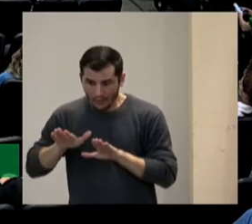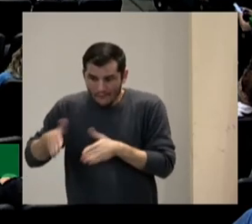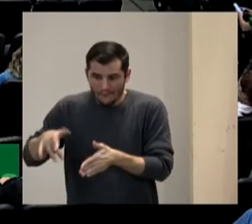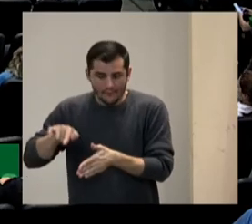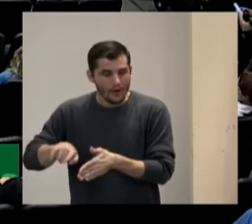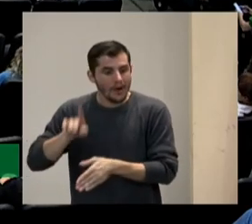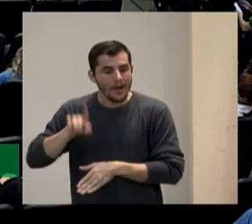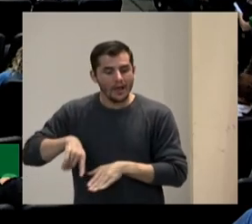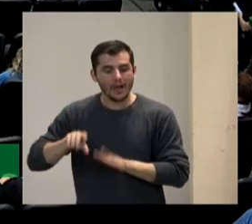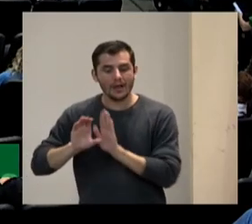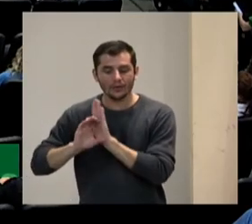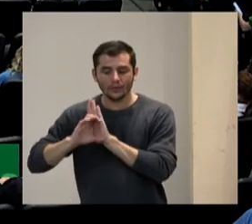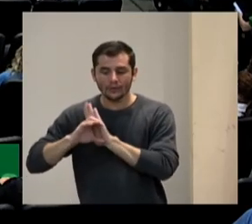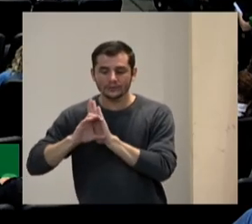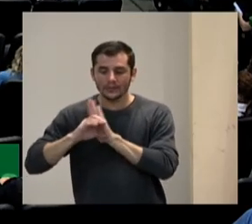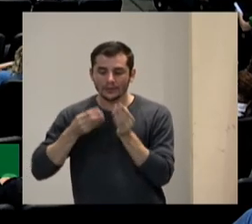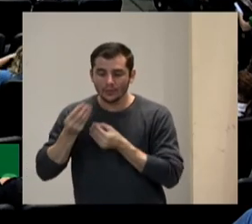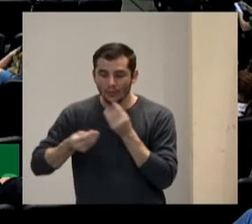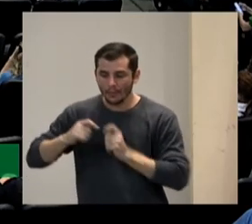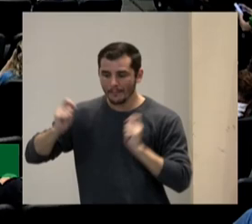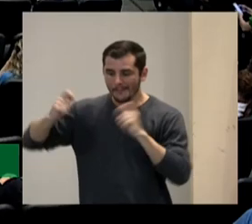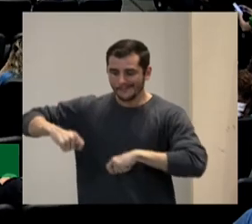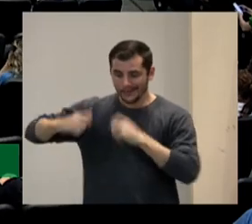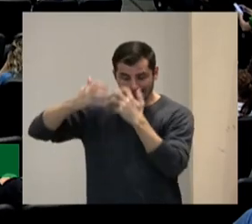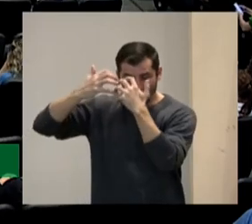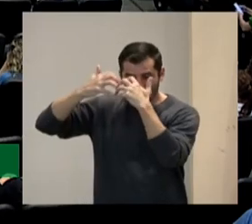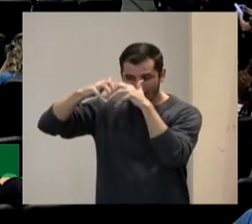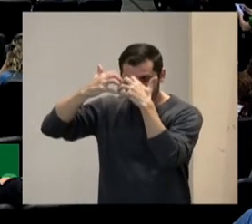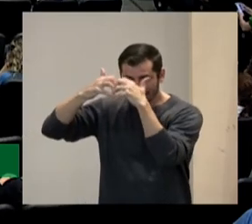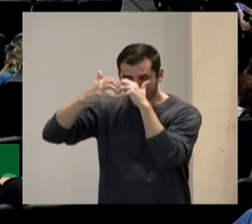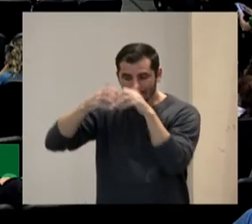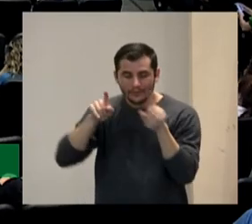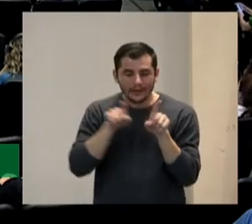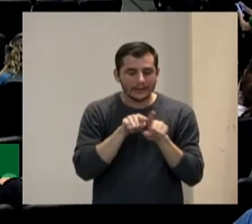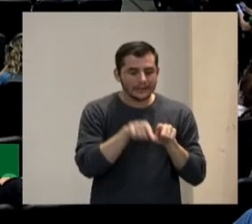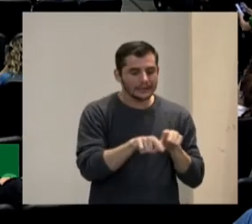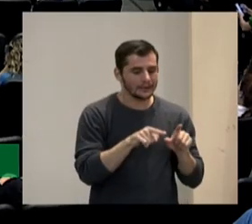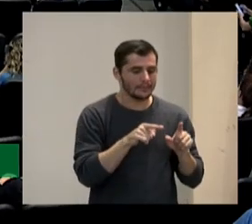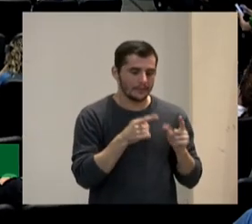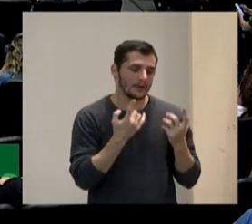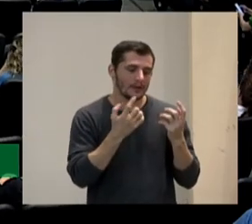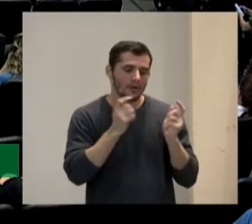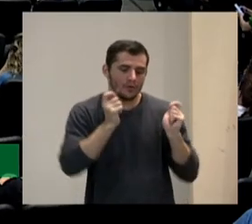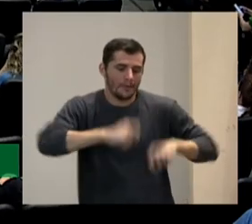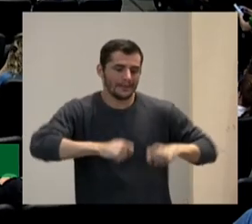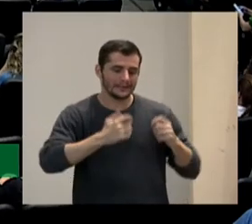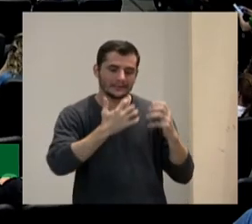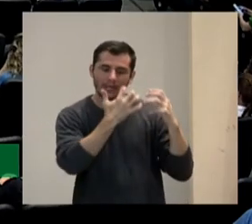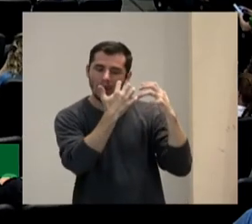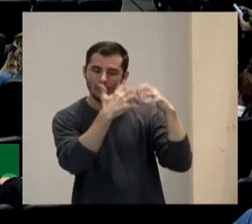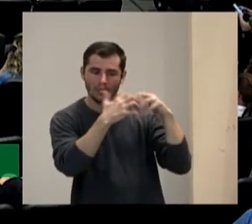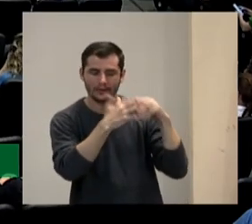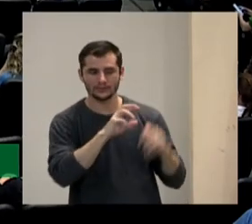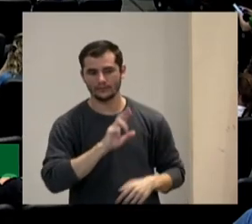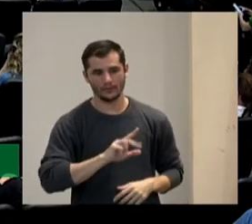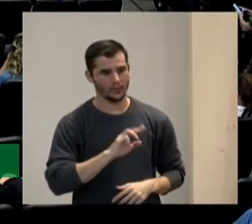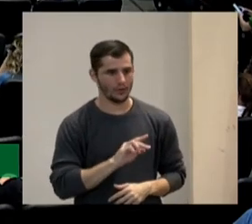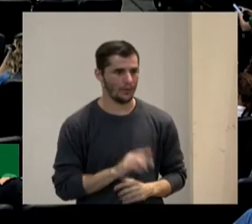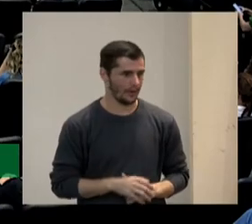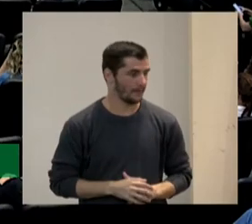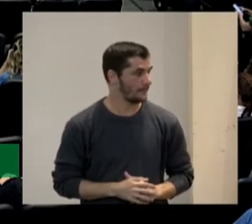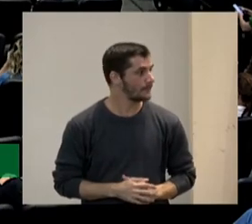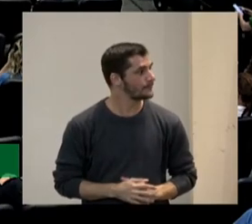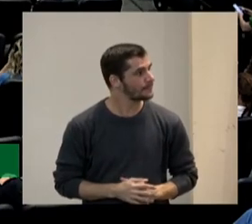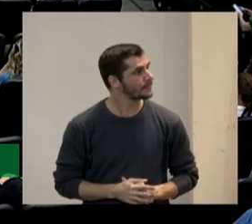conceito de lo que seriam as competências cognitivas e das competências não cognitivas que isto tem todo